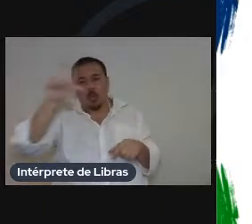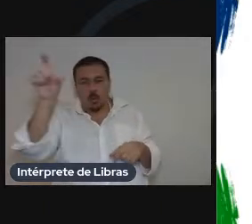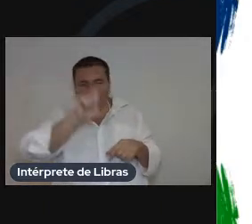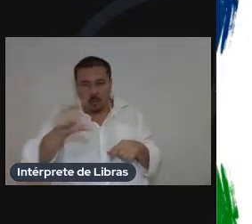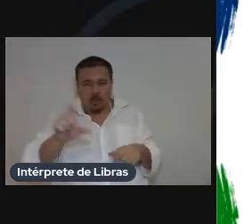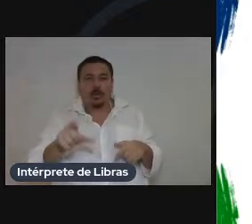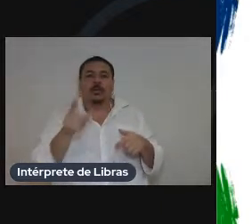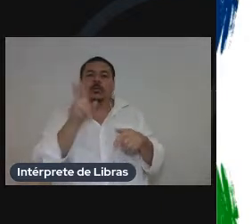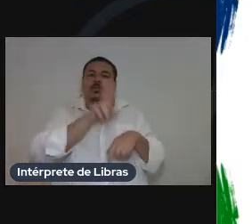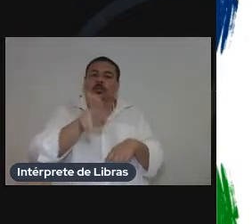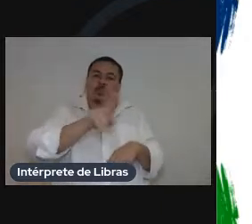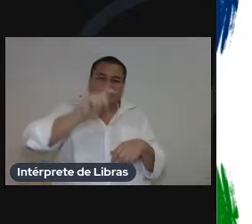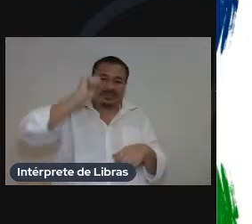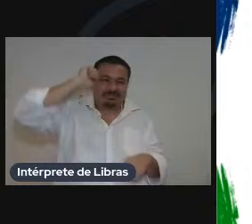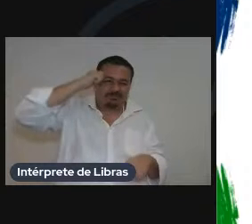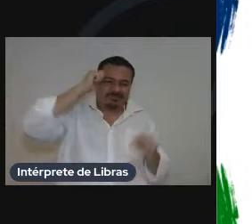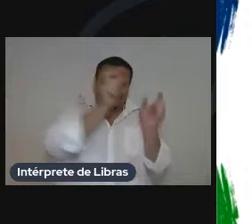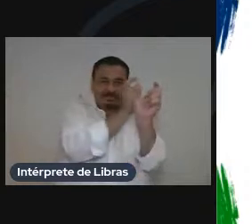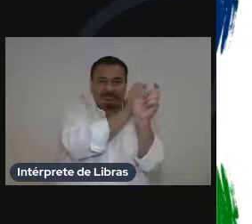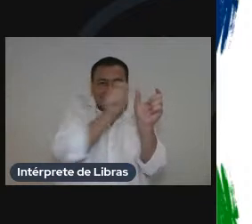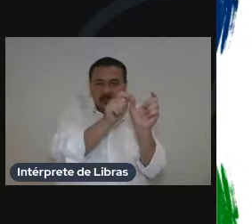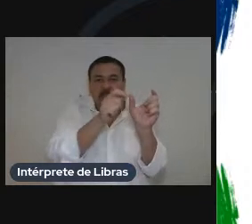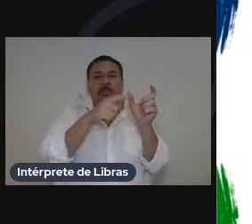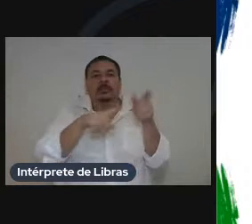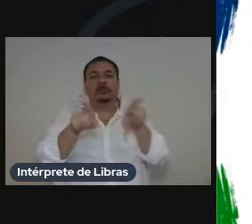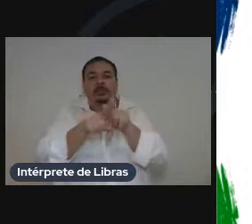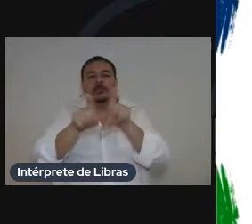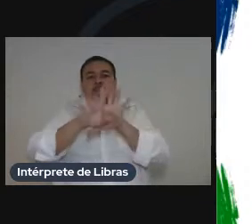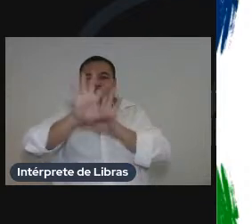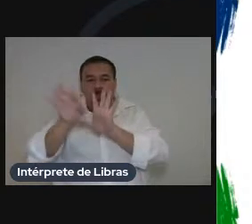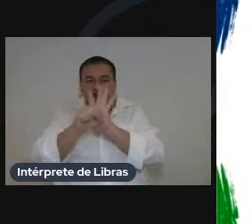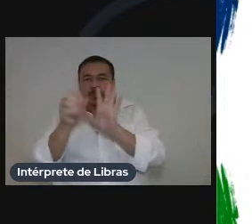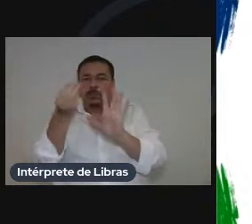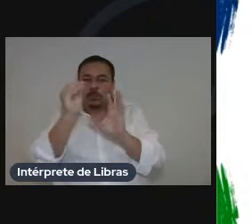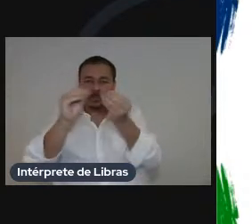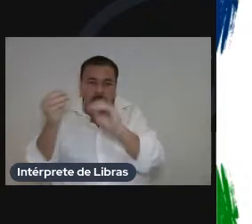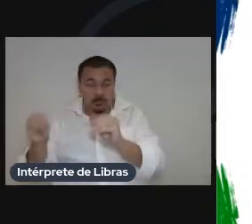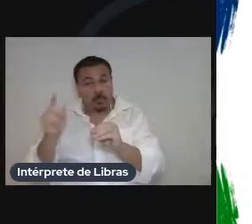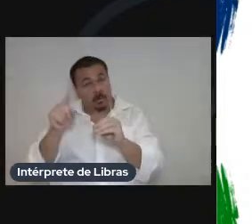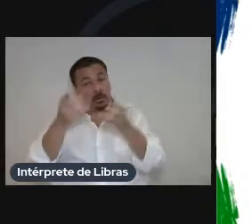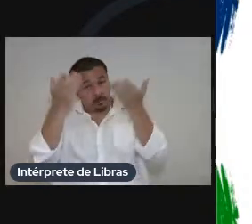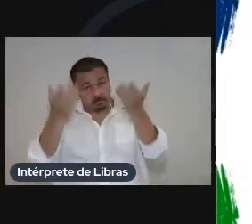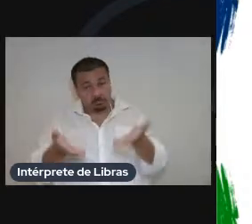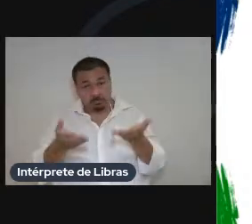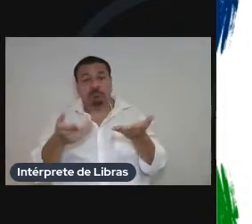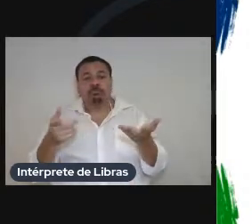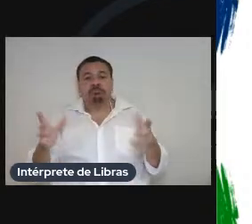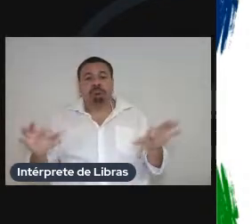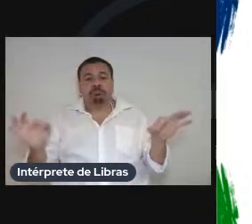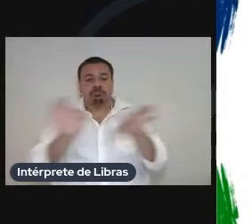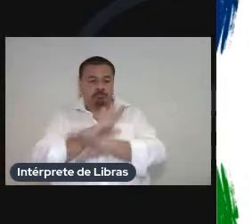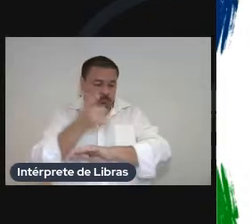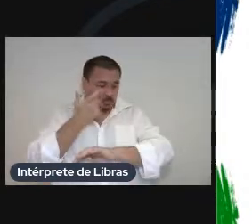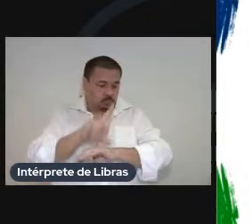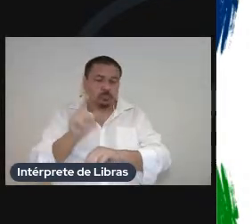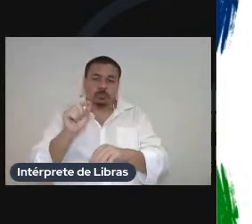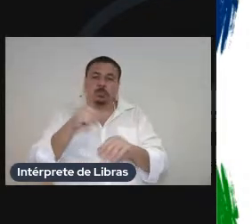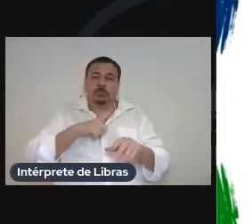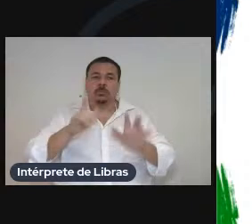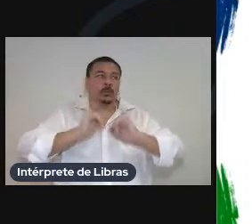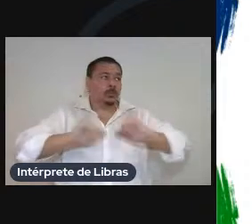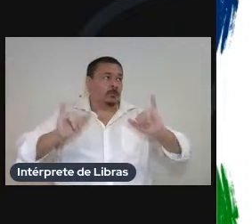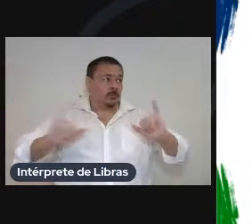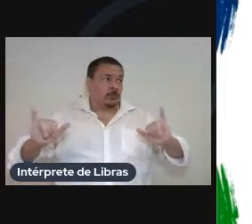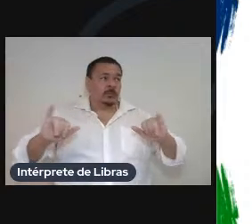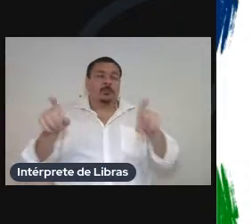colocamos símbolos e esse foi o resultado ele pegou aqui as informações e